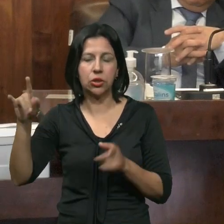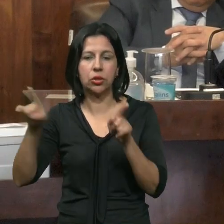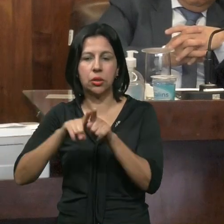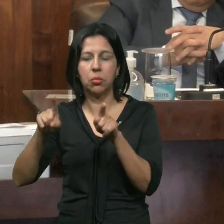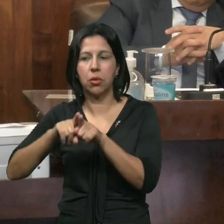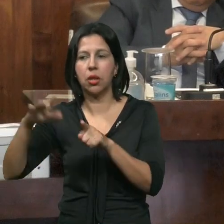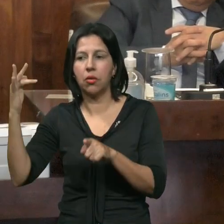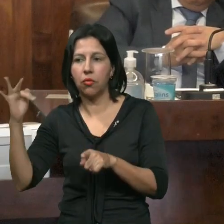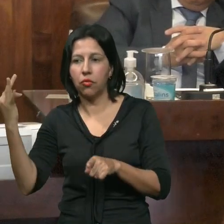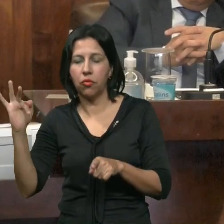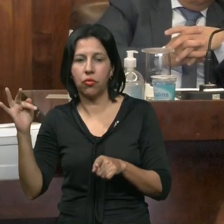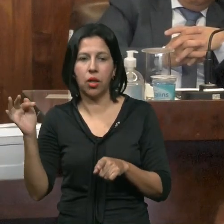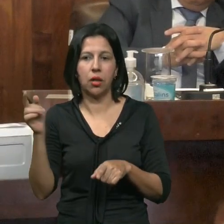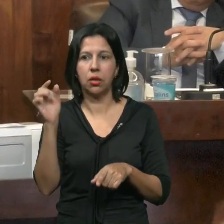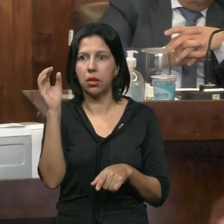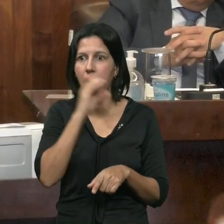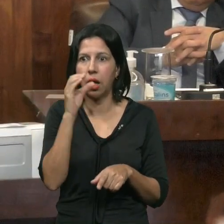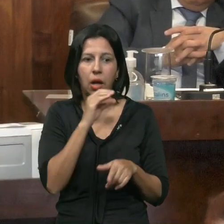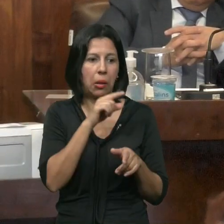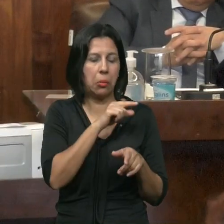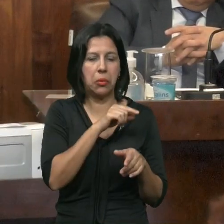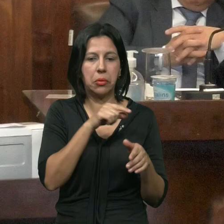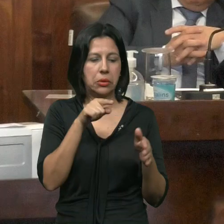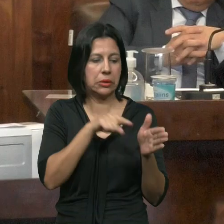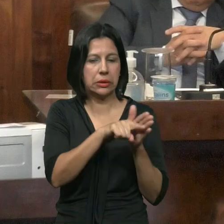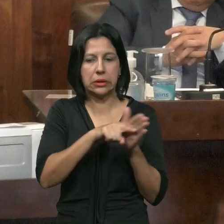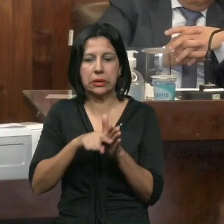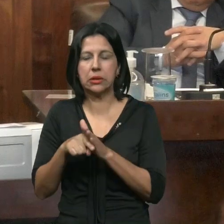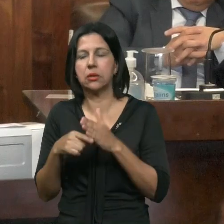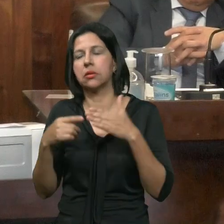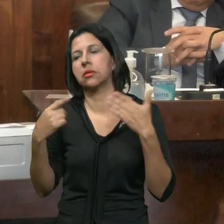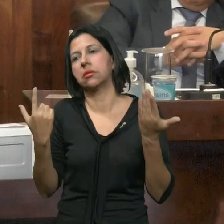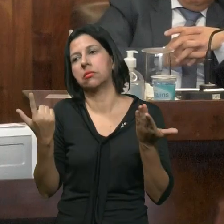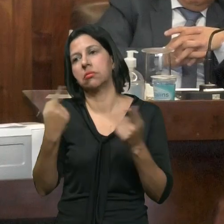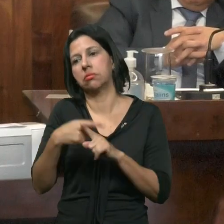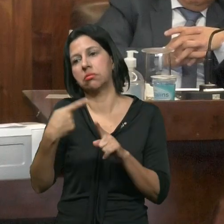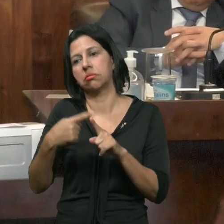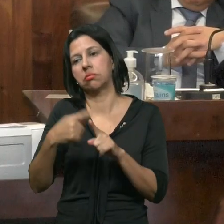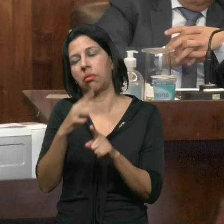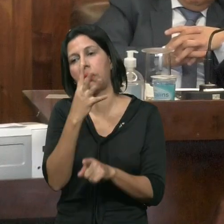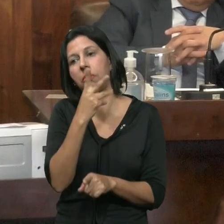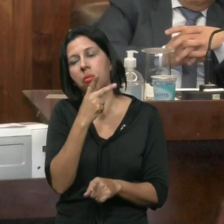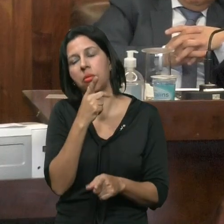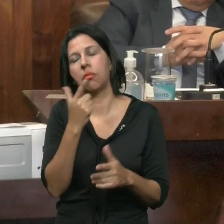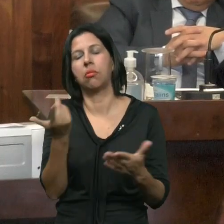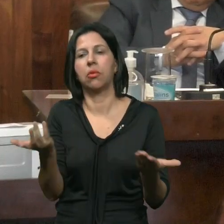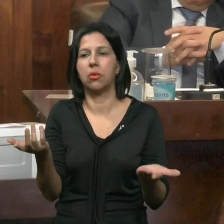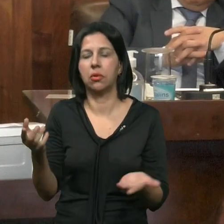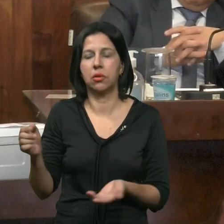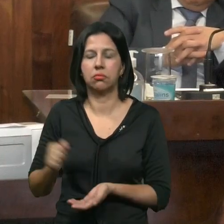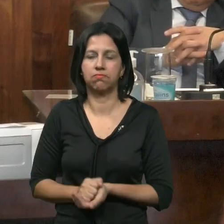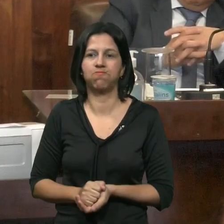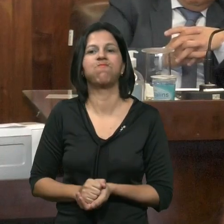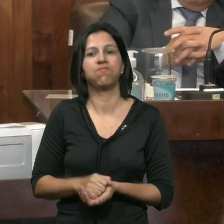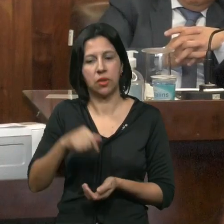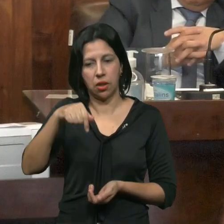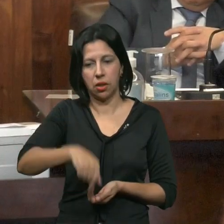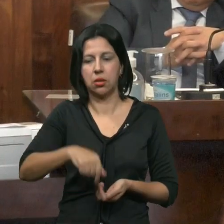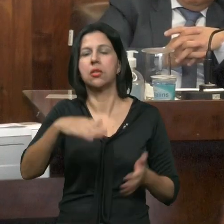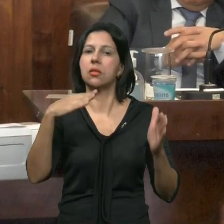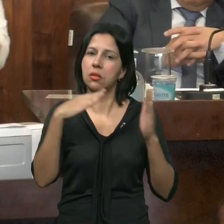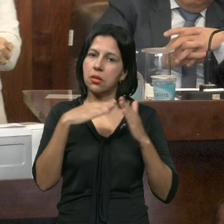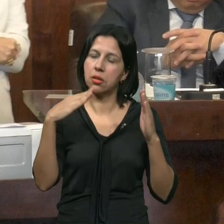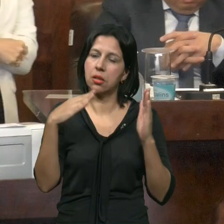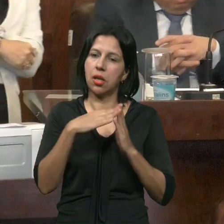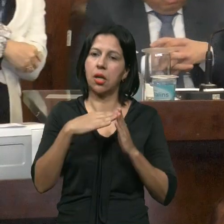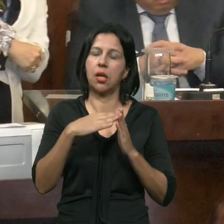A Preguiça Do Executivo Mandando Projeto De Afogadilho Pra Essa Casa Então Essa Casa Nunca Tem Faltado Para